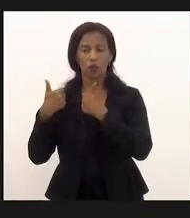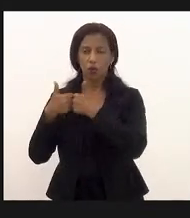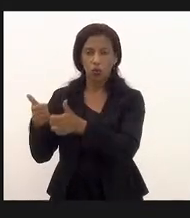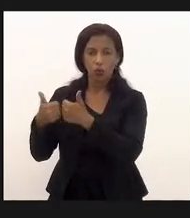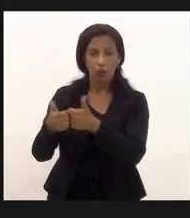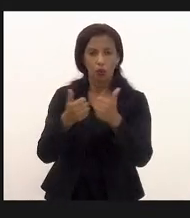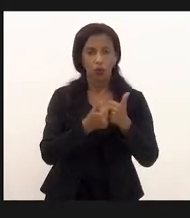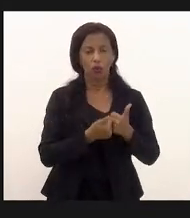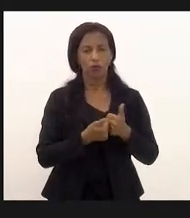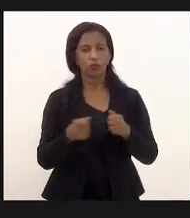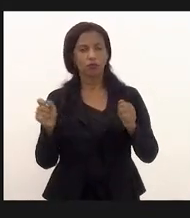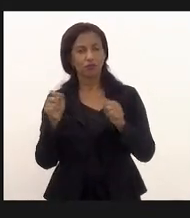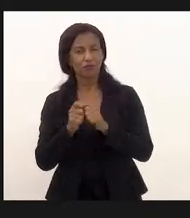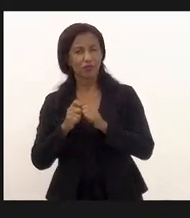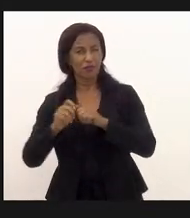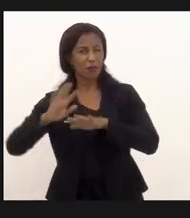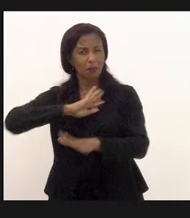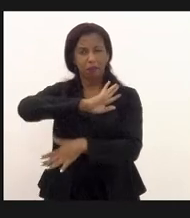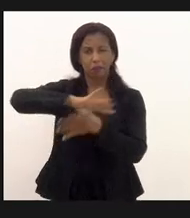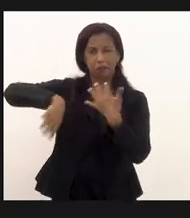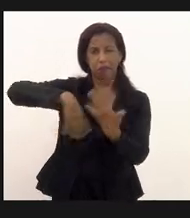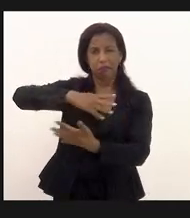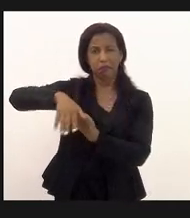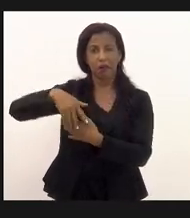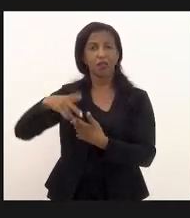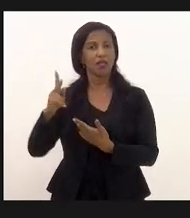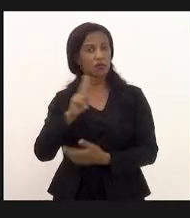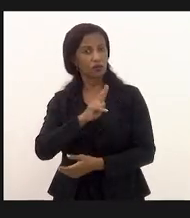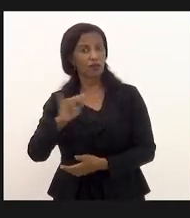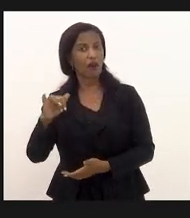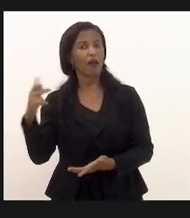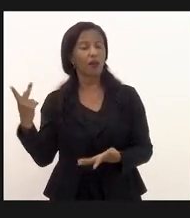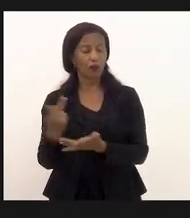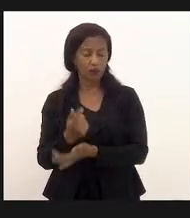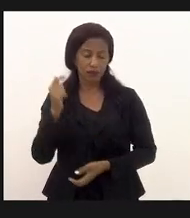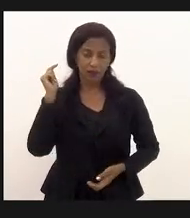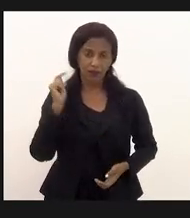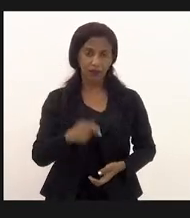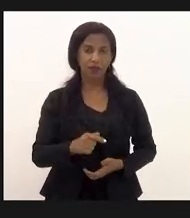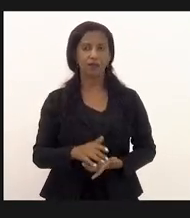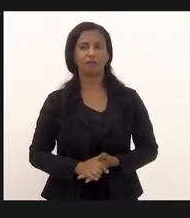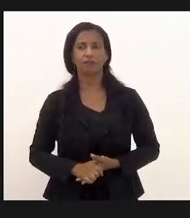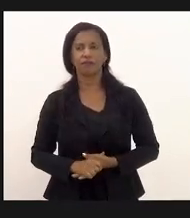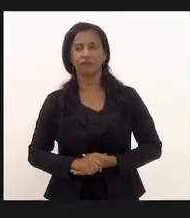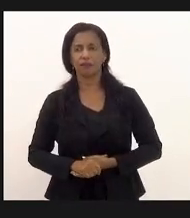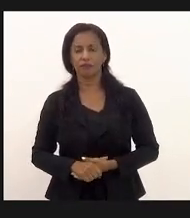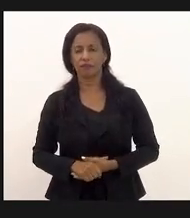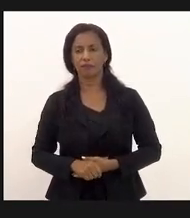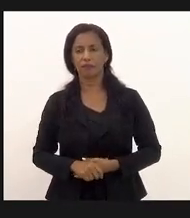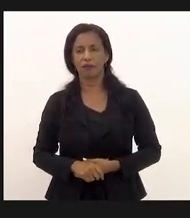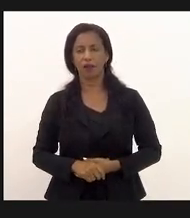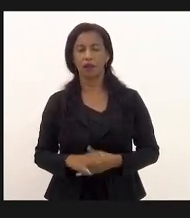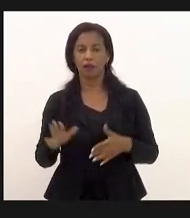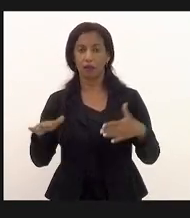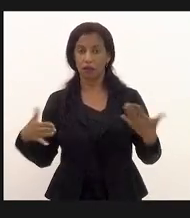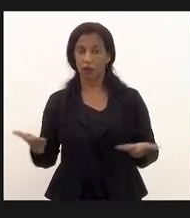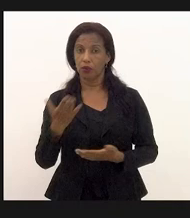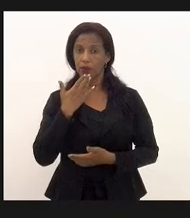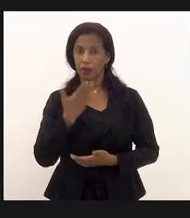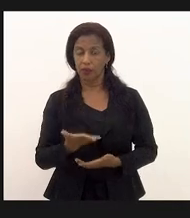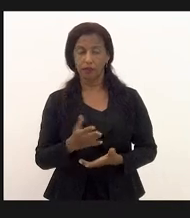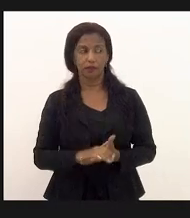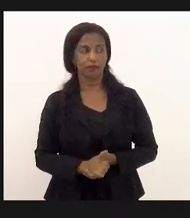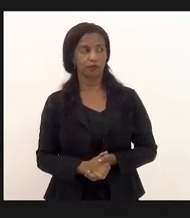públicos fizeram um salseiro isso vai acontecer aqui então eu peço